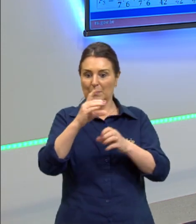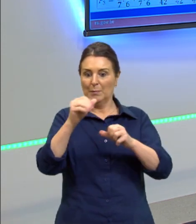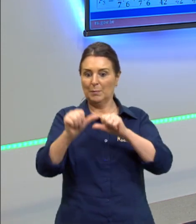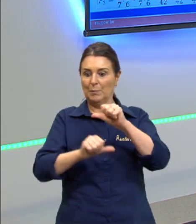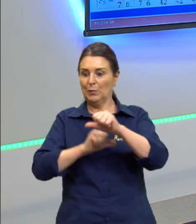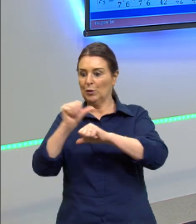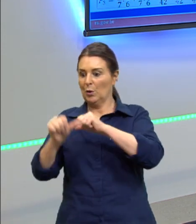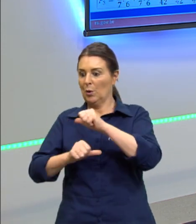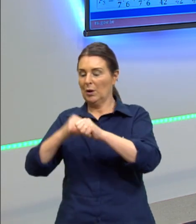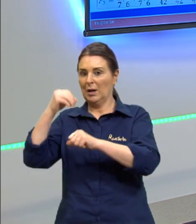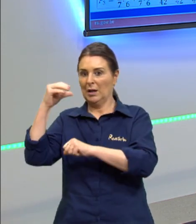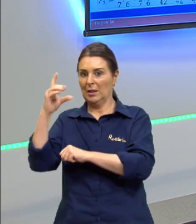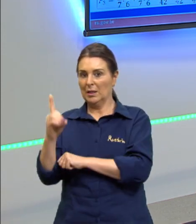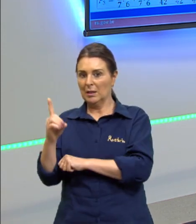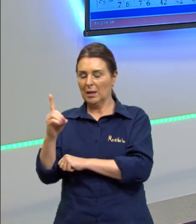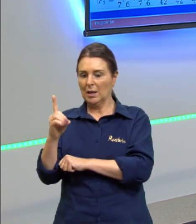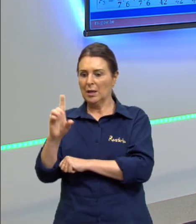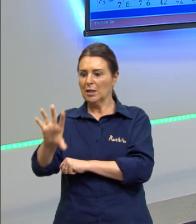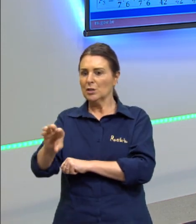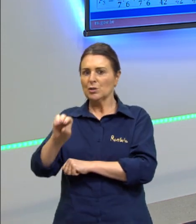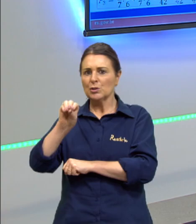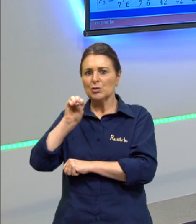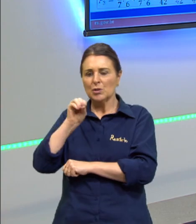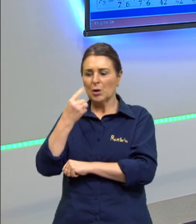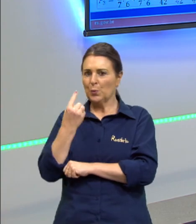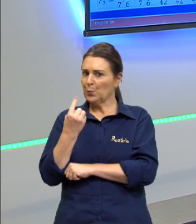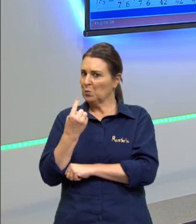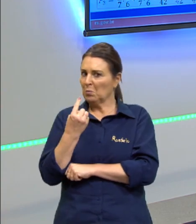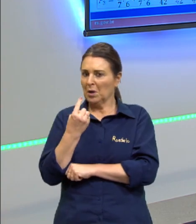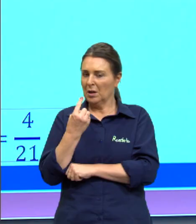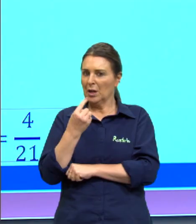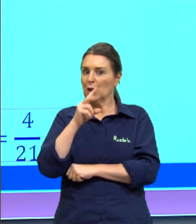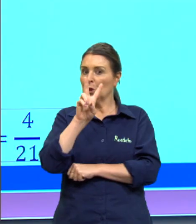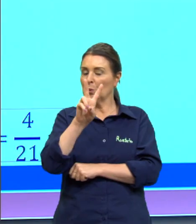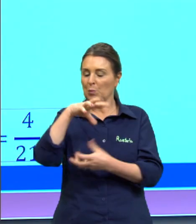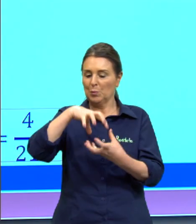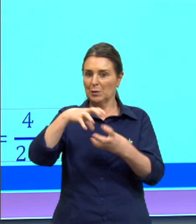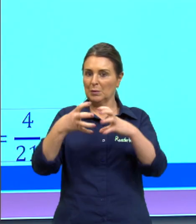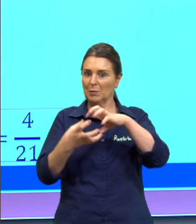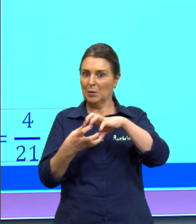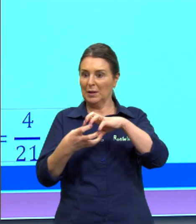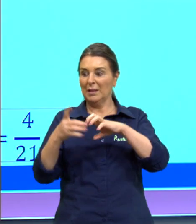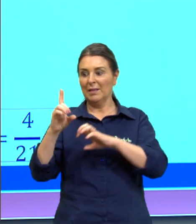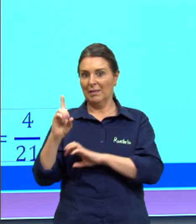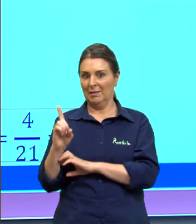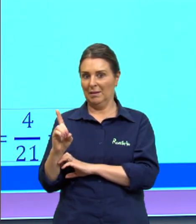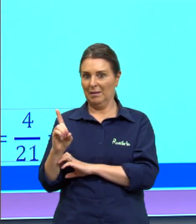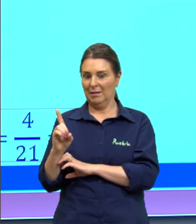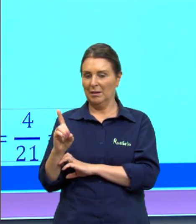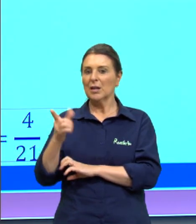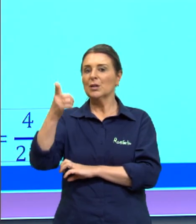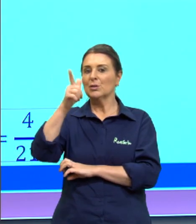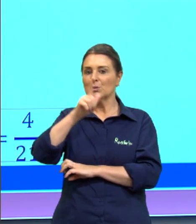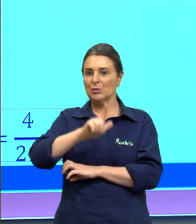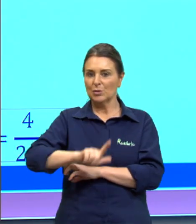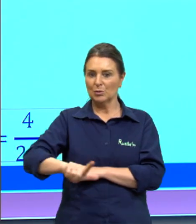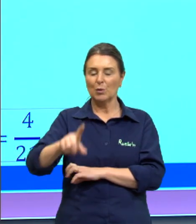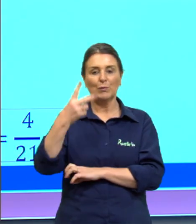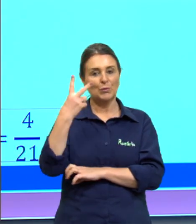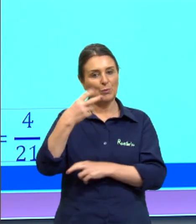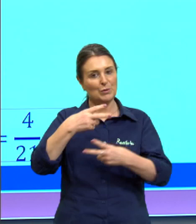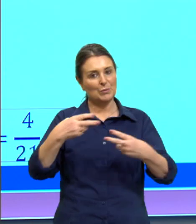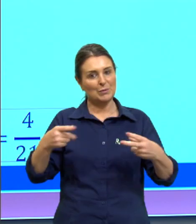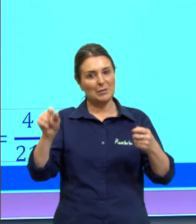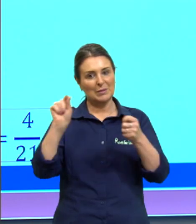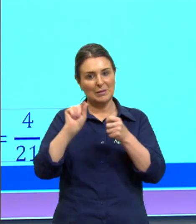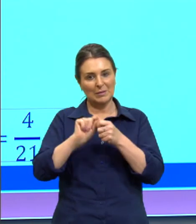e após isso retirar aleatoriamente duas bolas da urna D então novamente são dois eventos